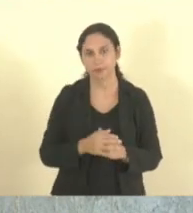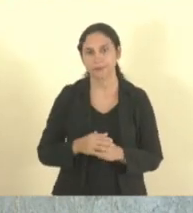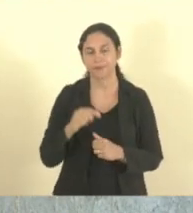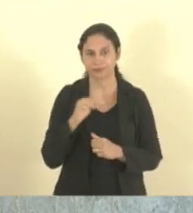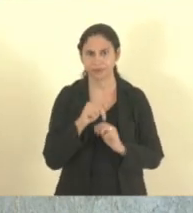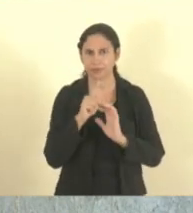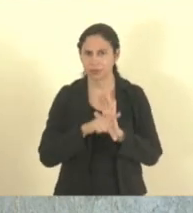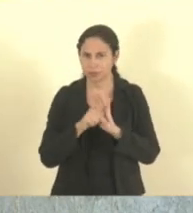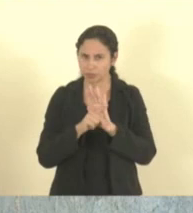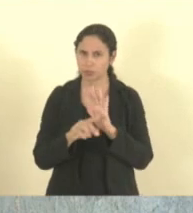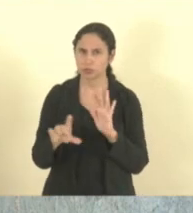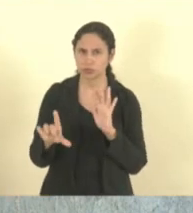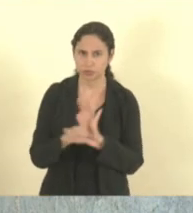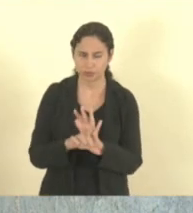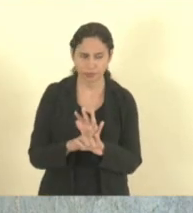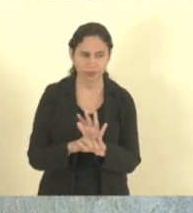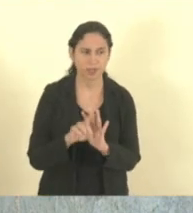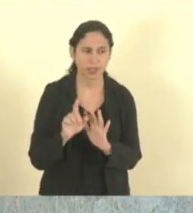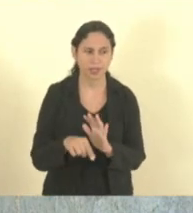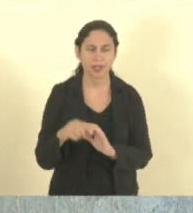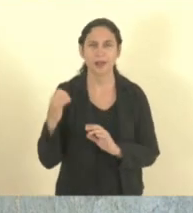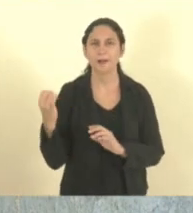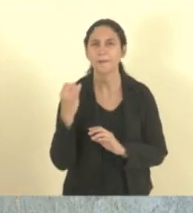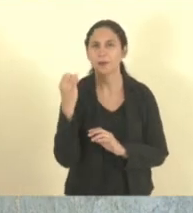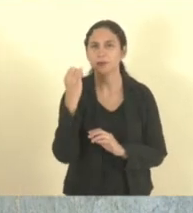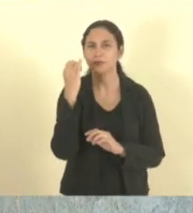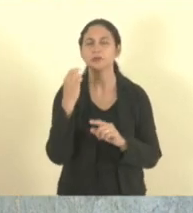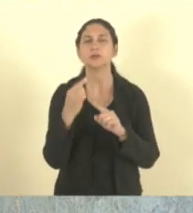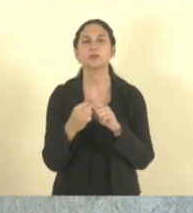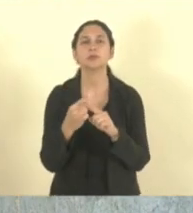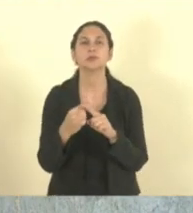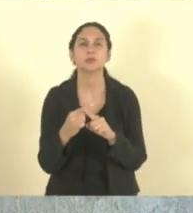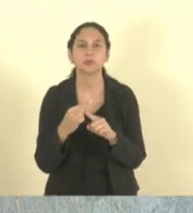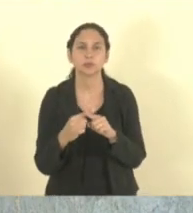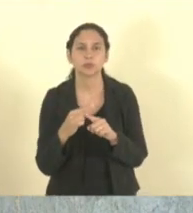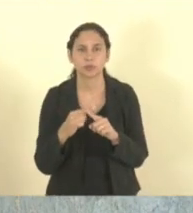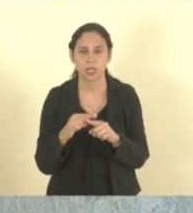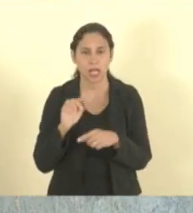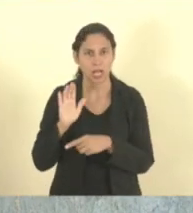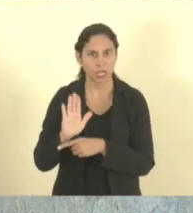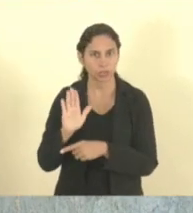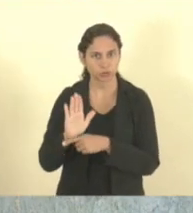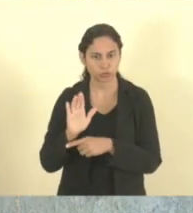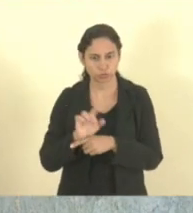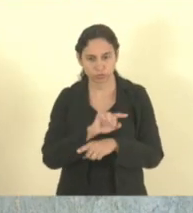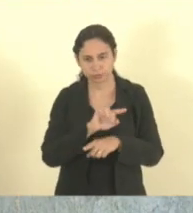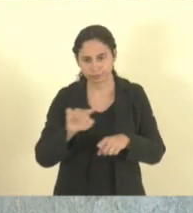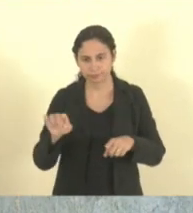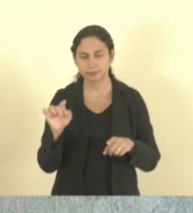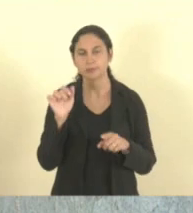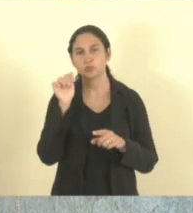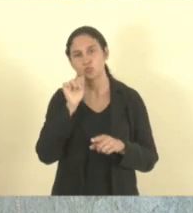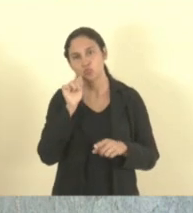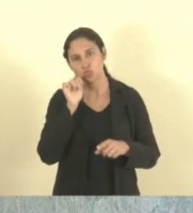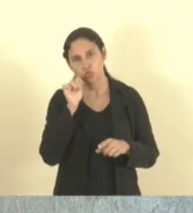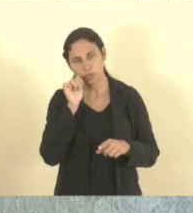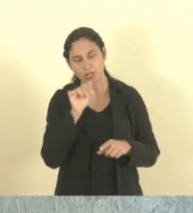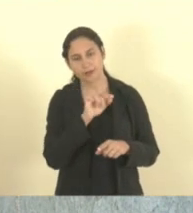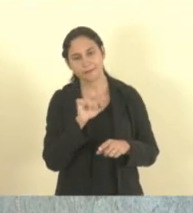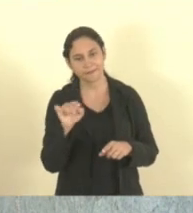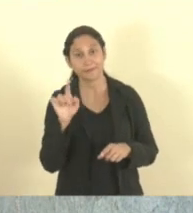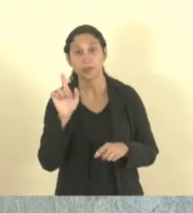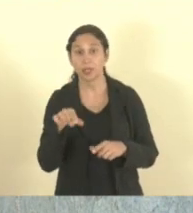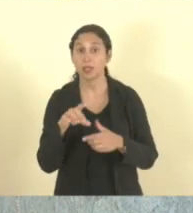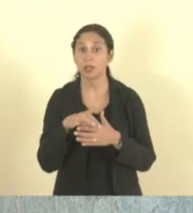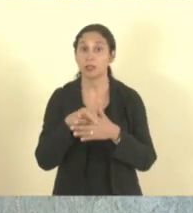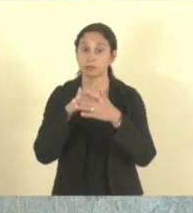projeto de lei é tão importante que ao tempo em que ajuda essas mulheres que em muitos casos são chefes de